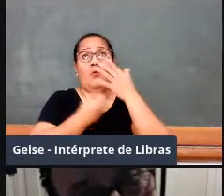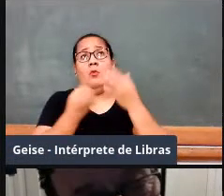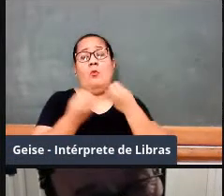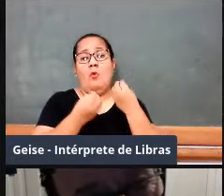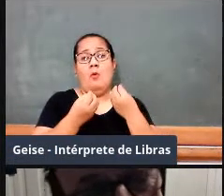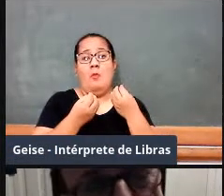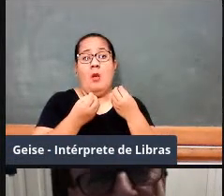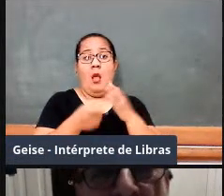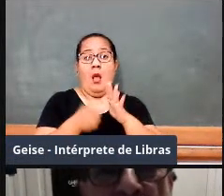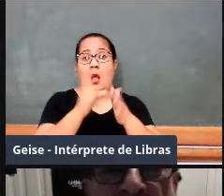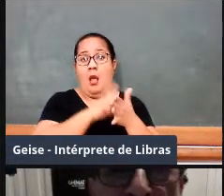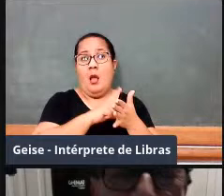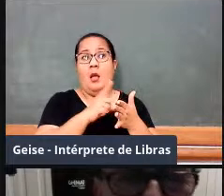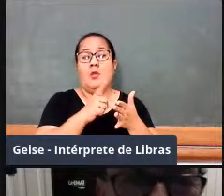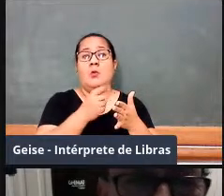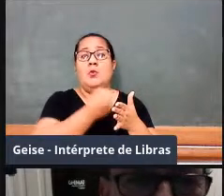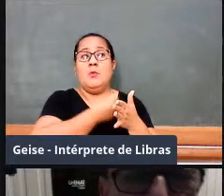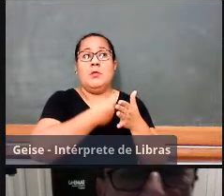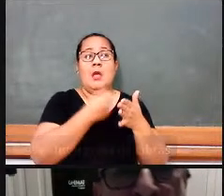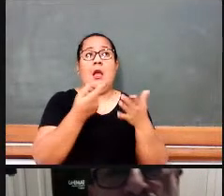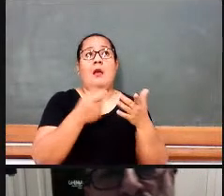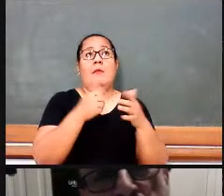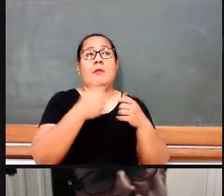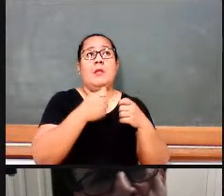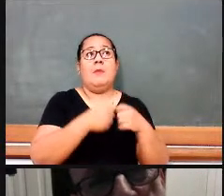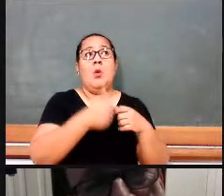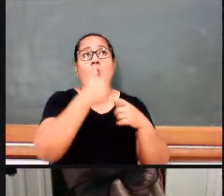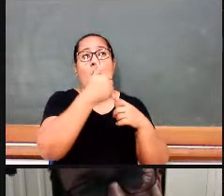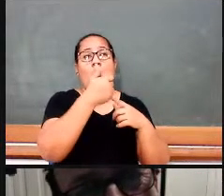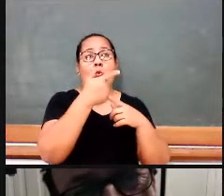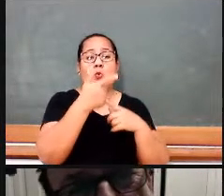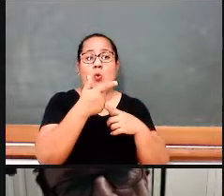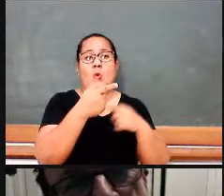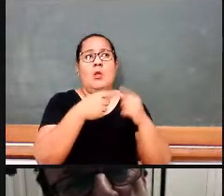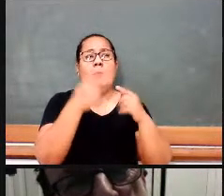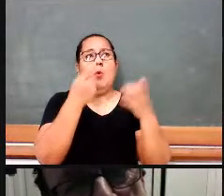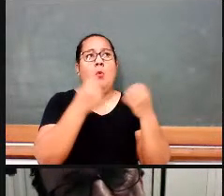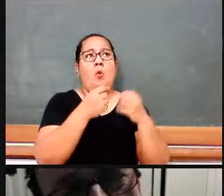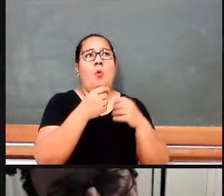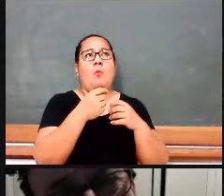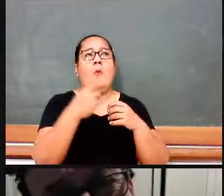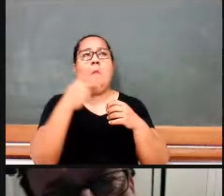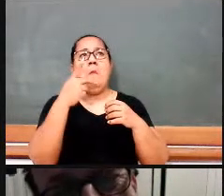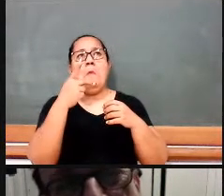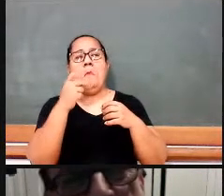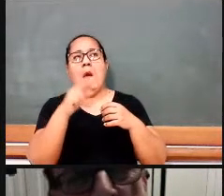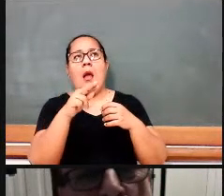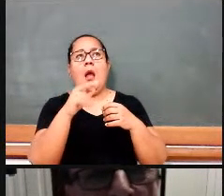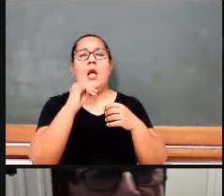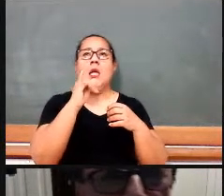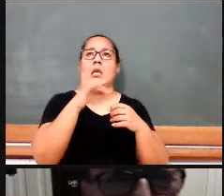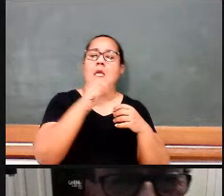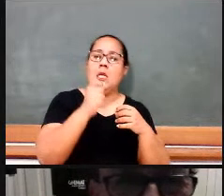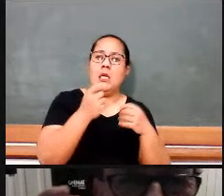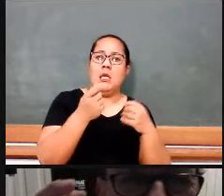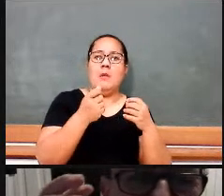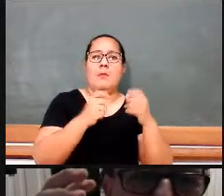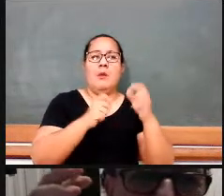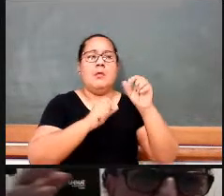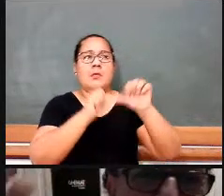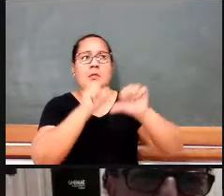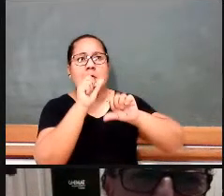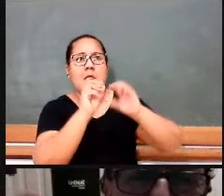saber fazer seriação, classificação, e o número vai ser o resultado da comparação